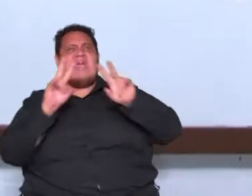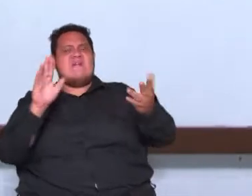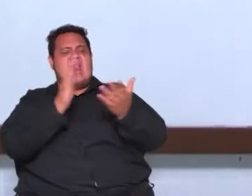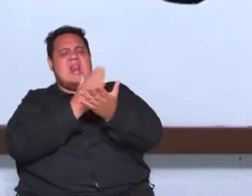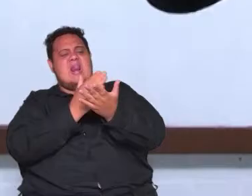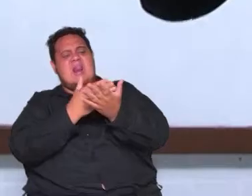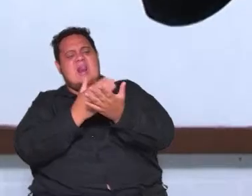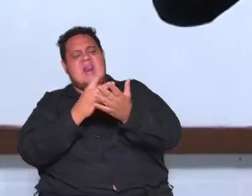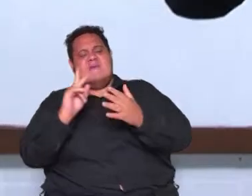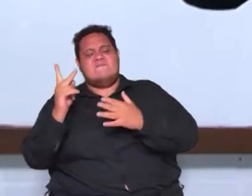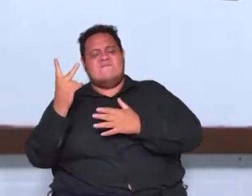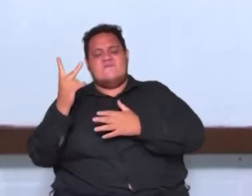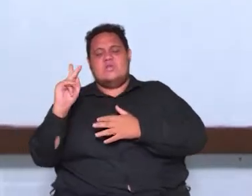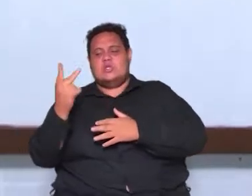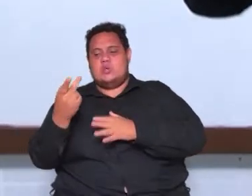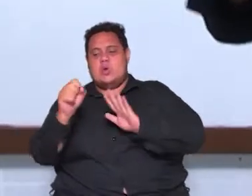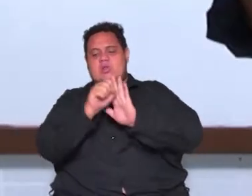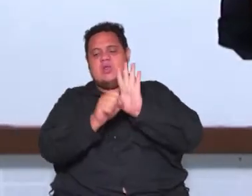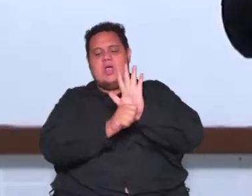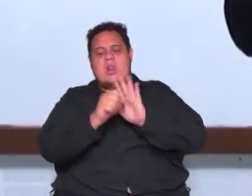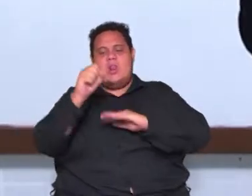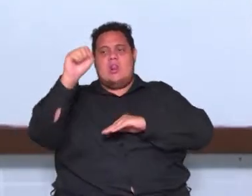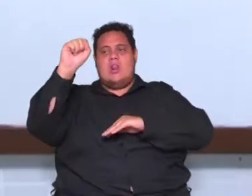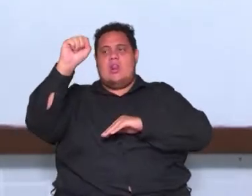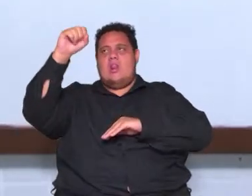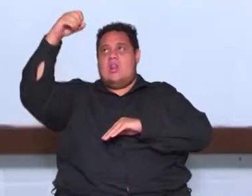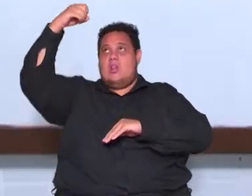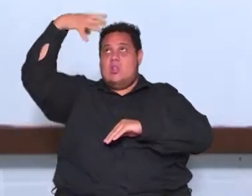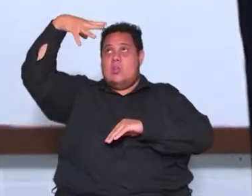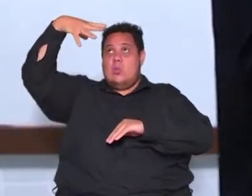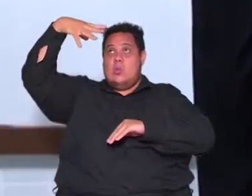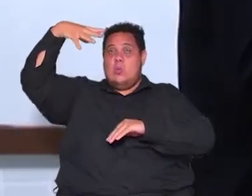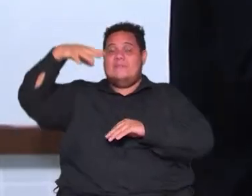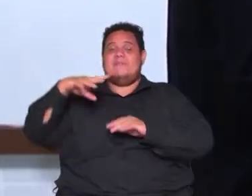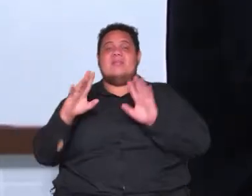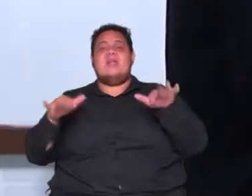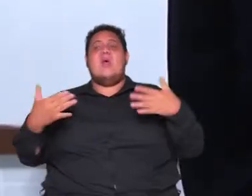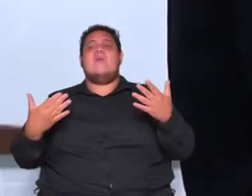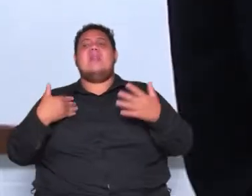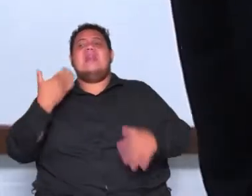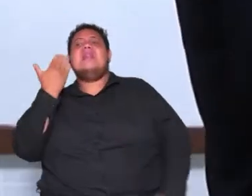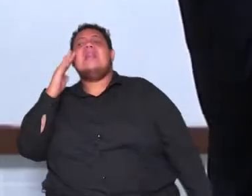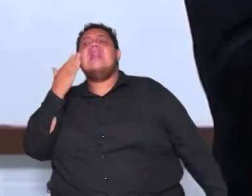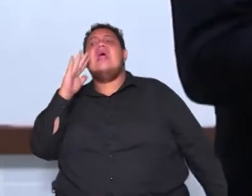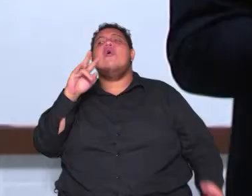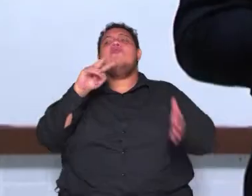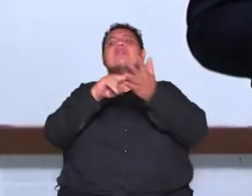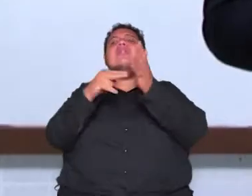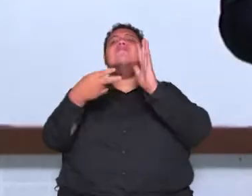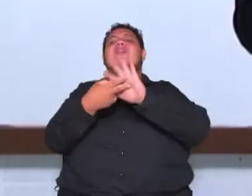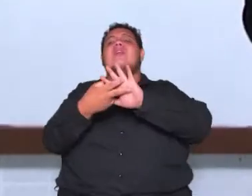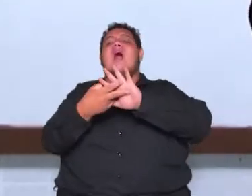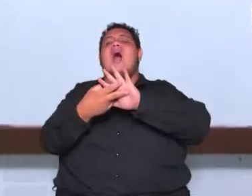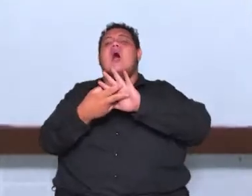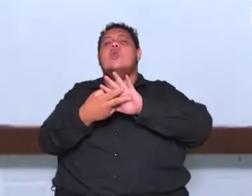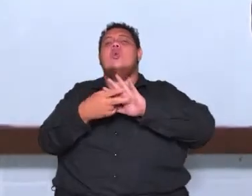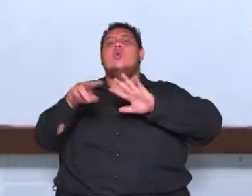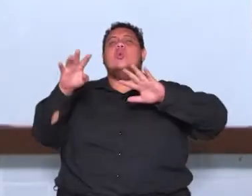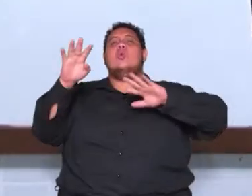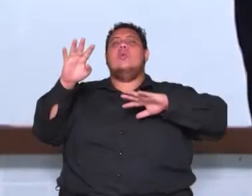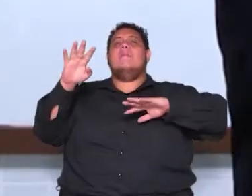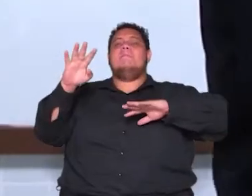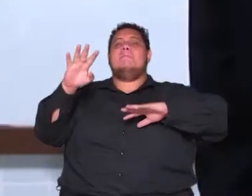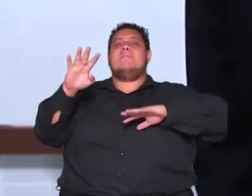como século das luzes ou ilustração ok? então vamos primeiro lugar entender o que foi iluminismo definição do iluminismo pessoal